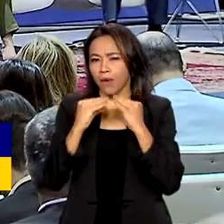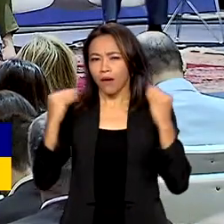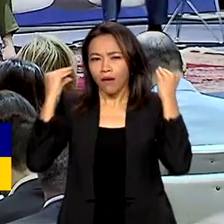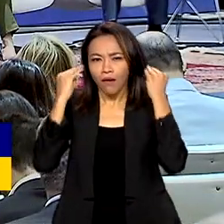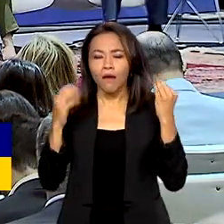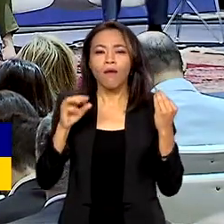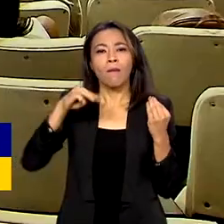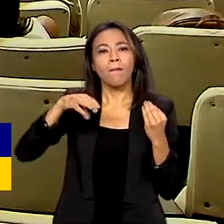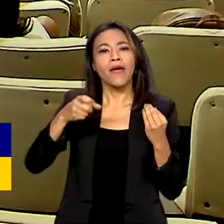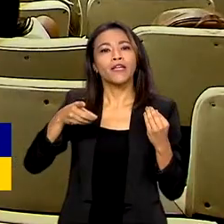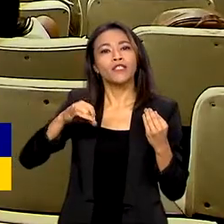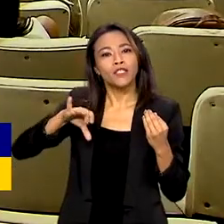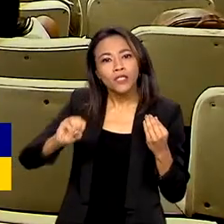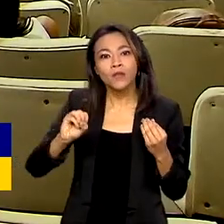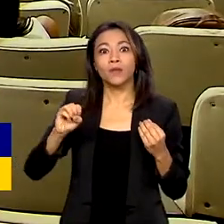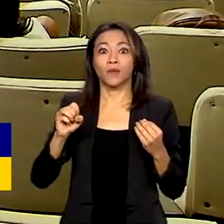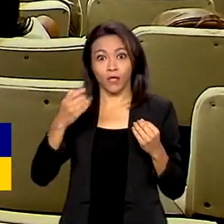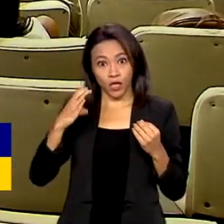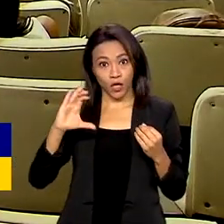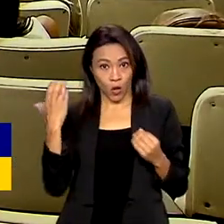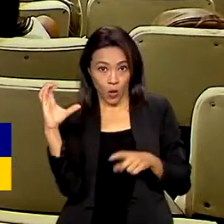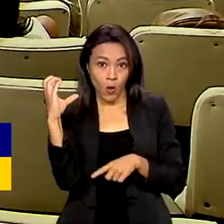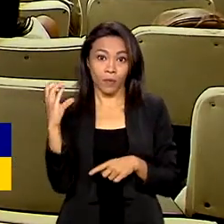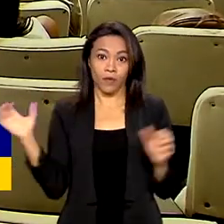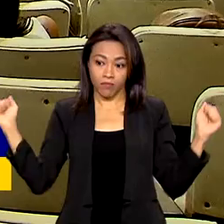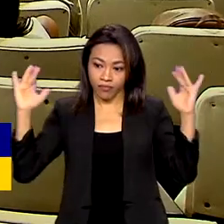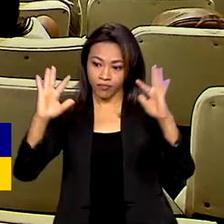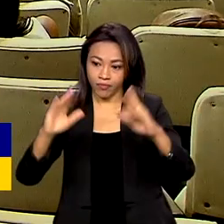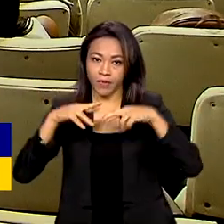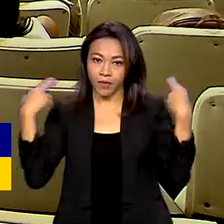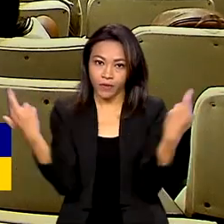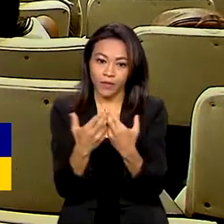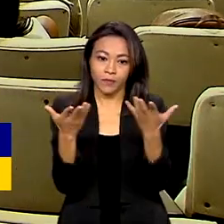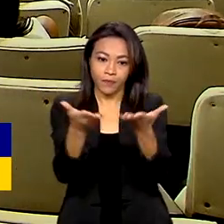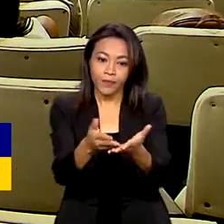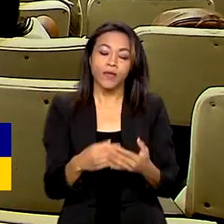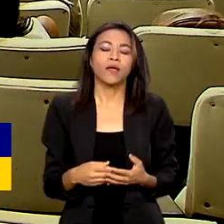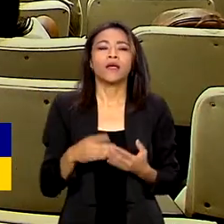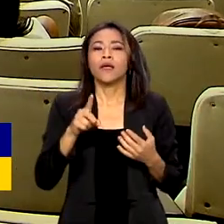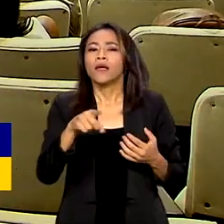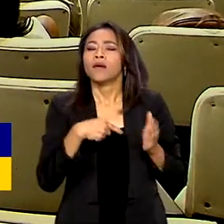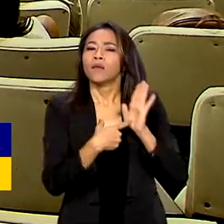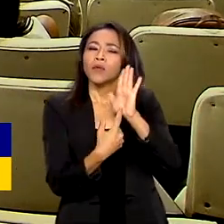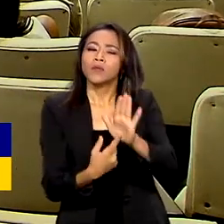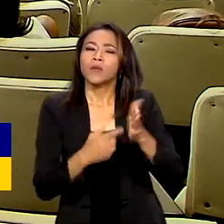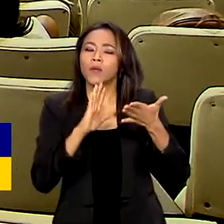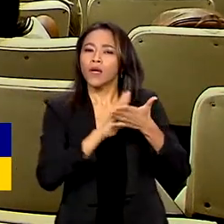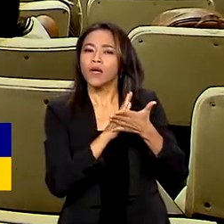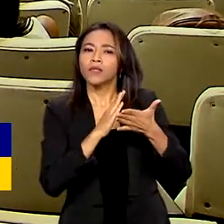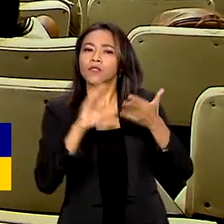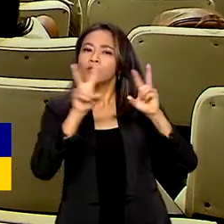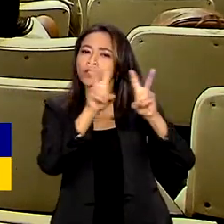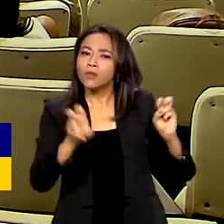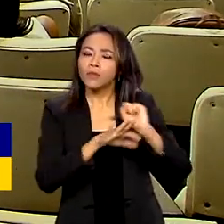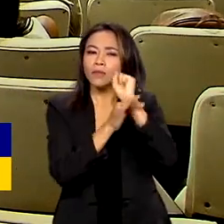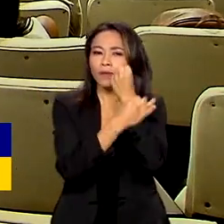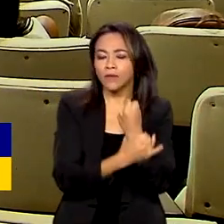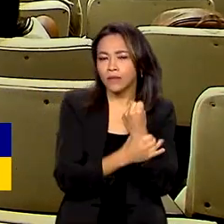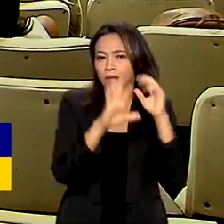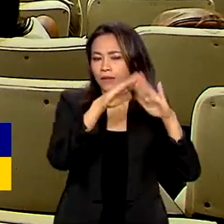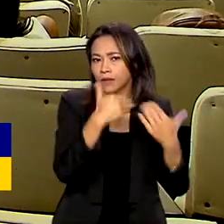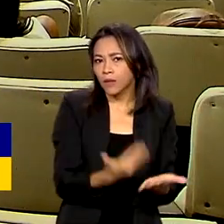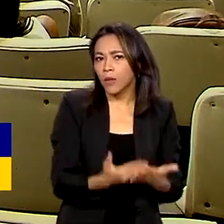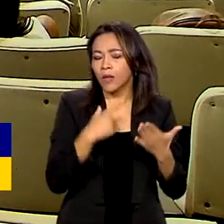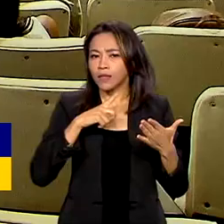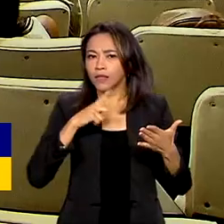e Colômbia. No primeiro dia de seminário, o MEC apresentou algumas ações a respeito da segurança nas escolas, que compõem várias